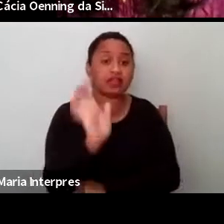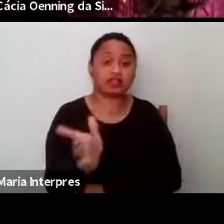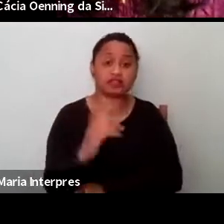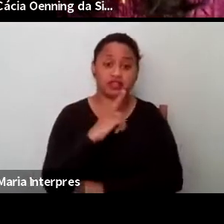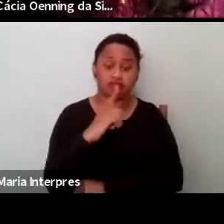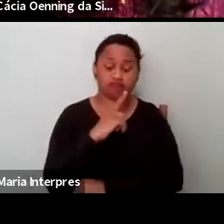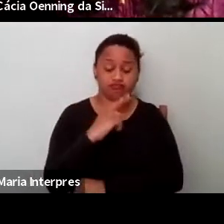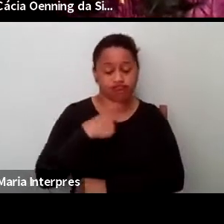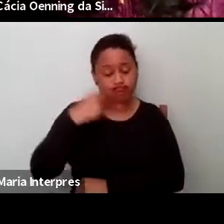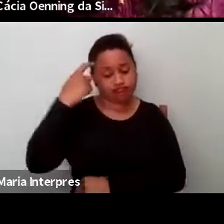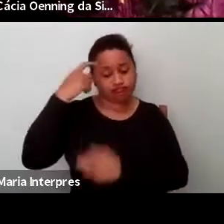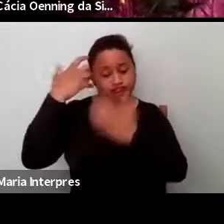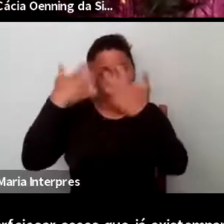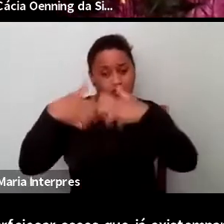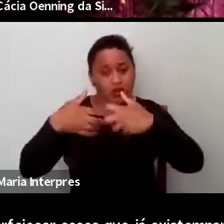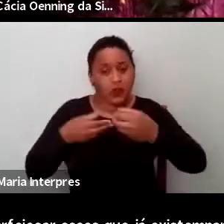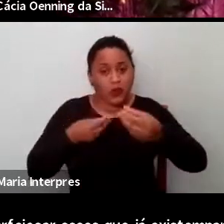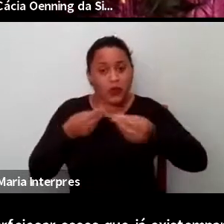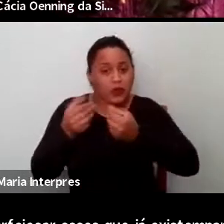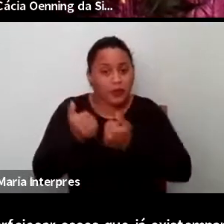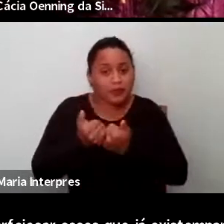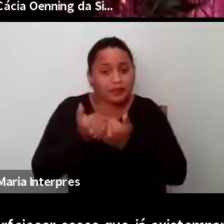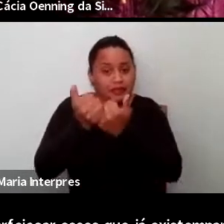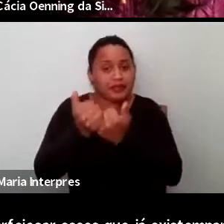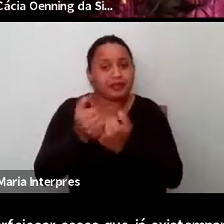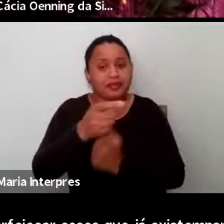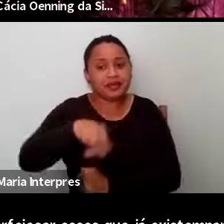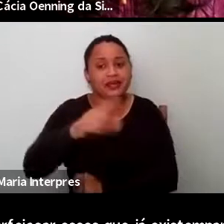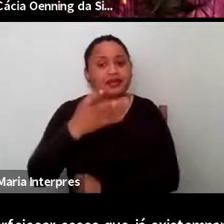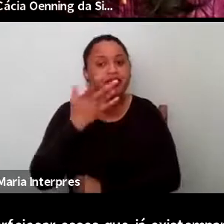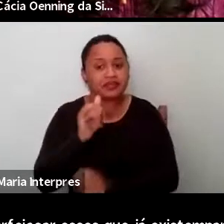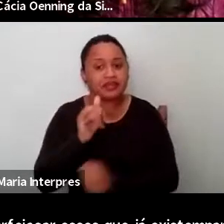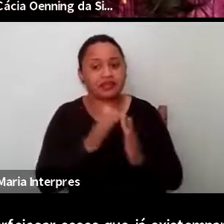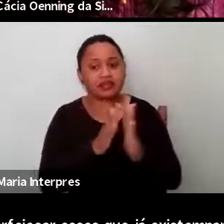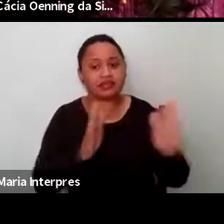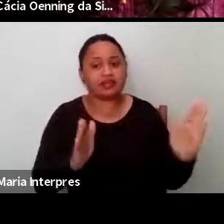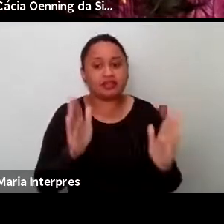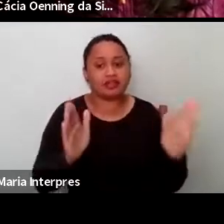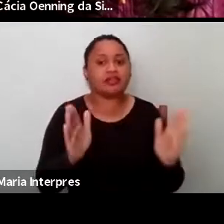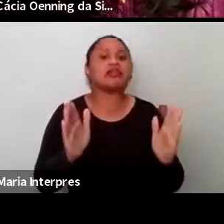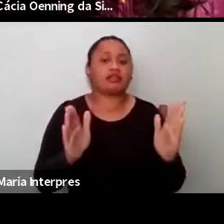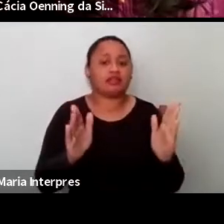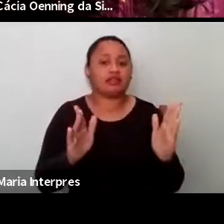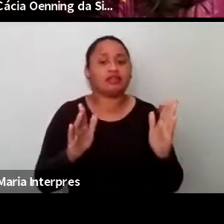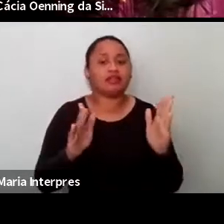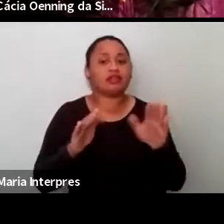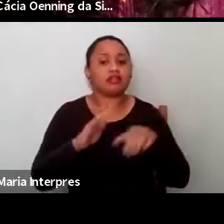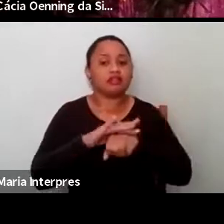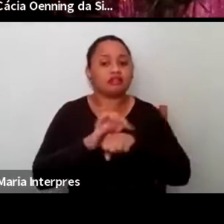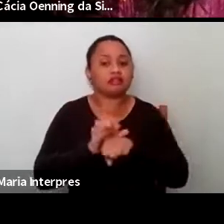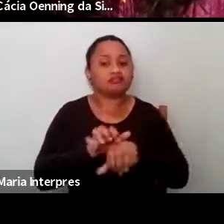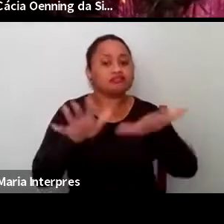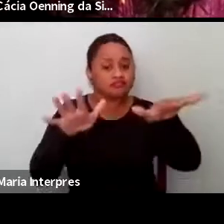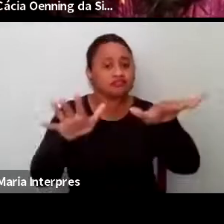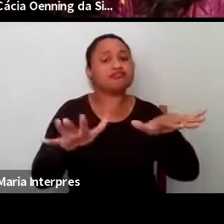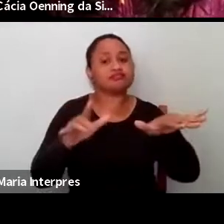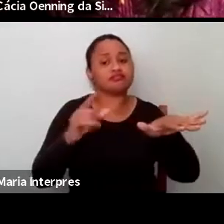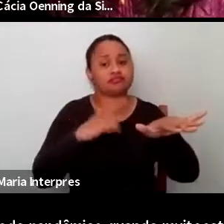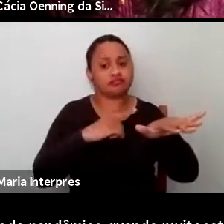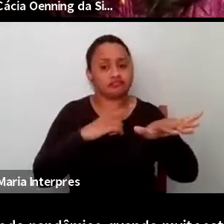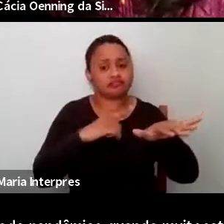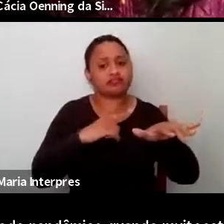como que você dá apoio a essas crianças nesse período pandêmico, quando muitas estão dentro de casa e às vezes estão em espaços de